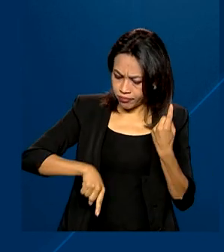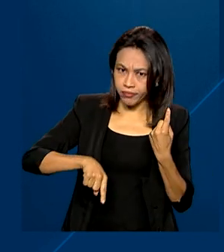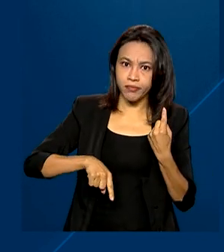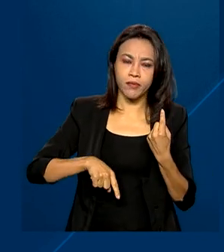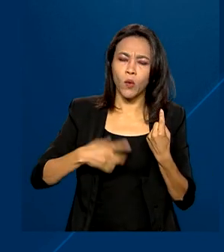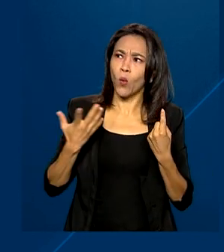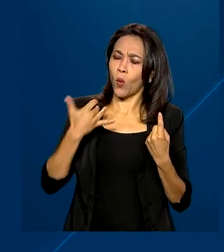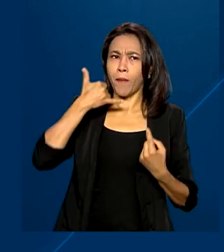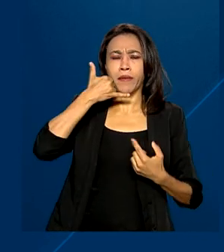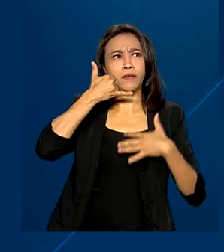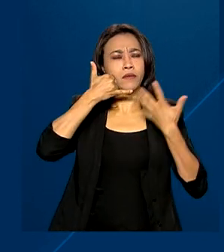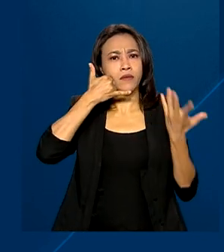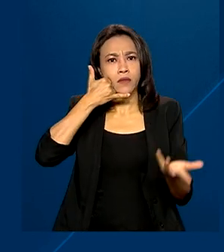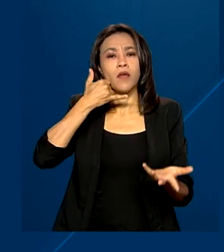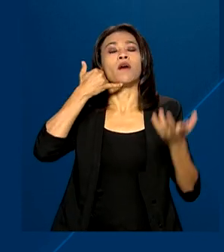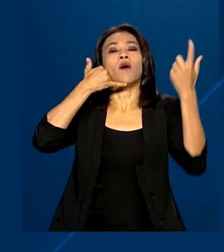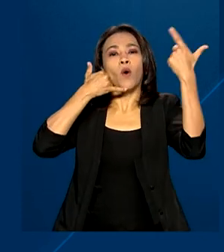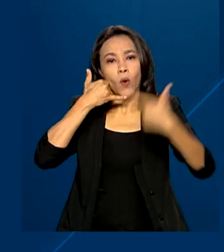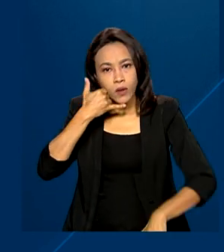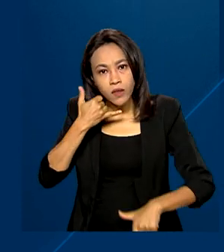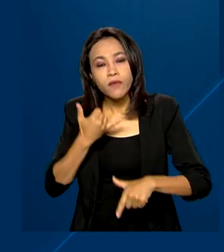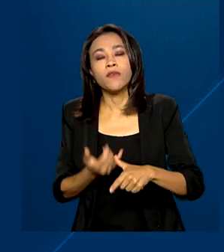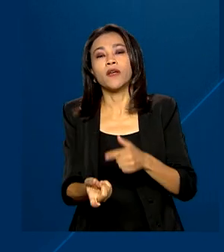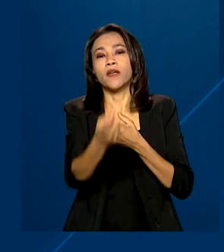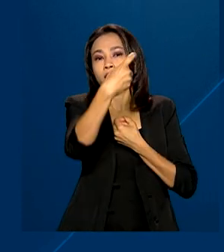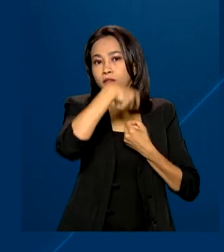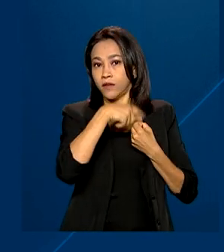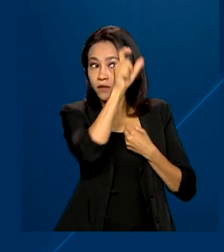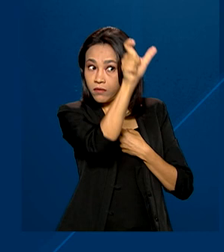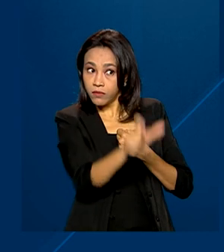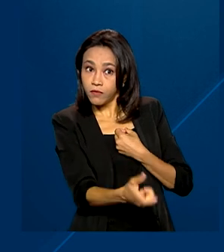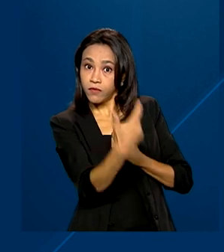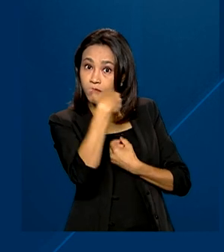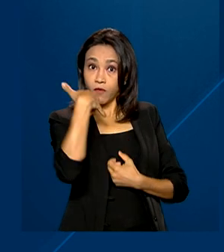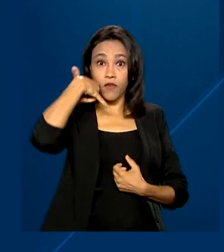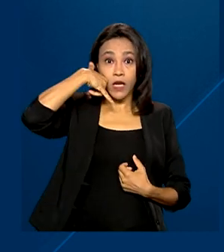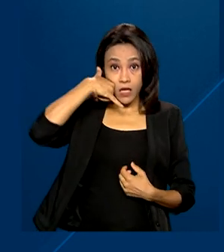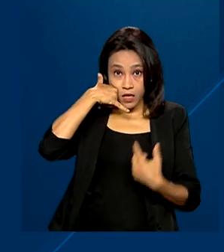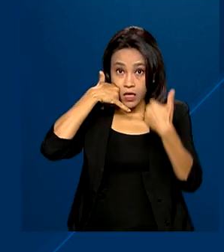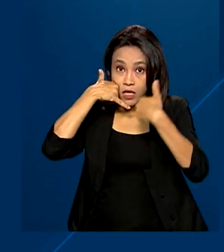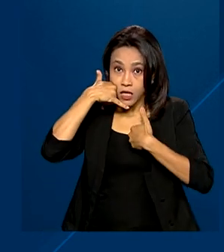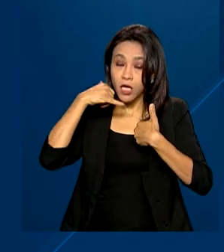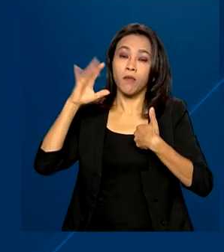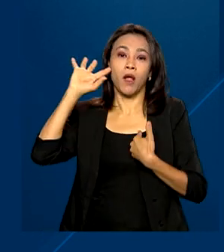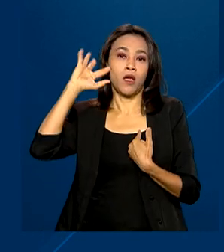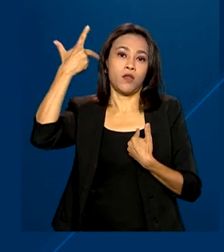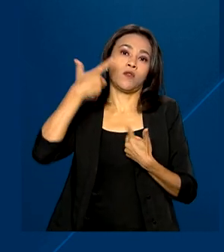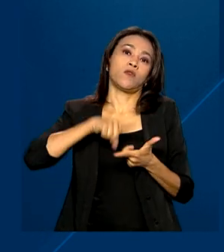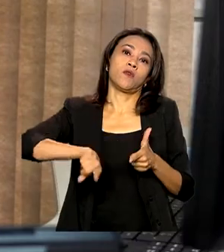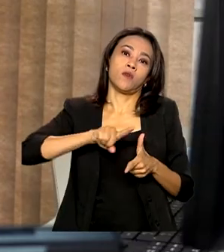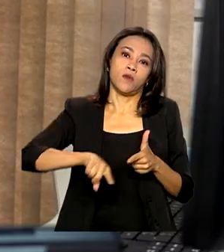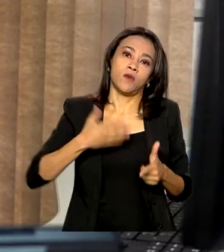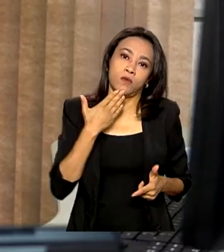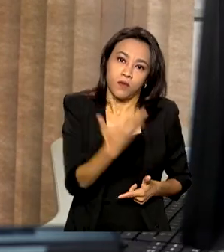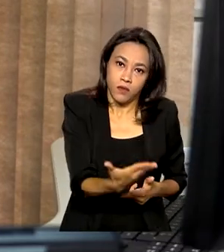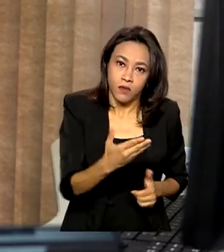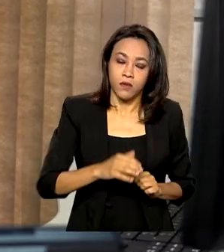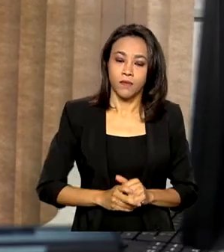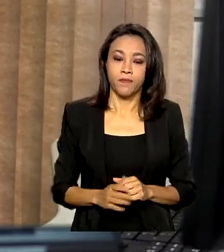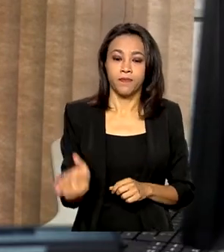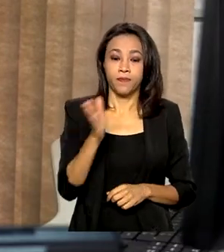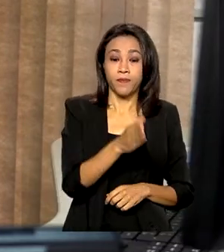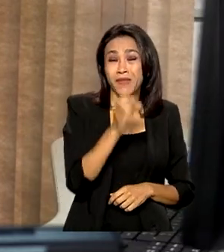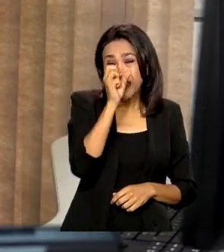o atendente deverá retornar a chamada ao consumidor e concluir a solicitação. Caso as empresas